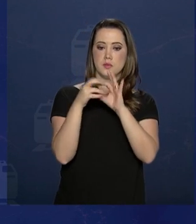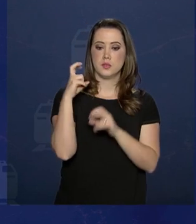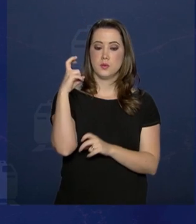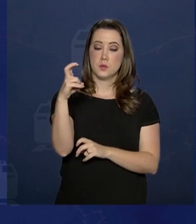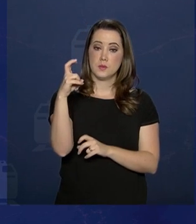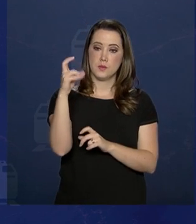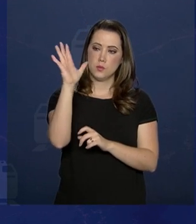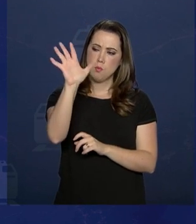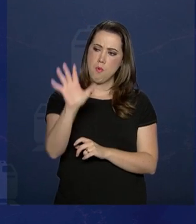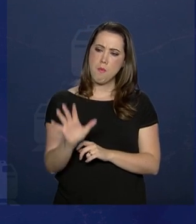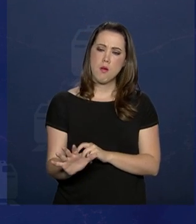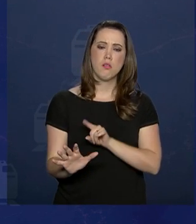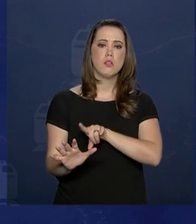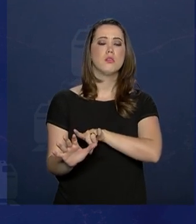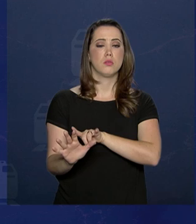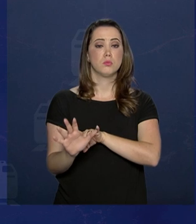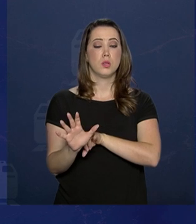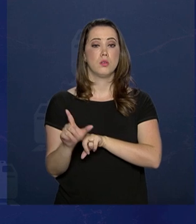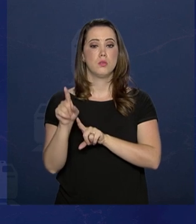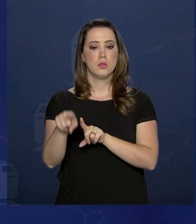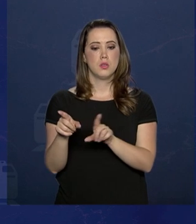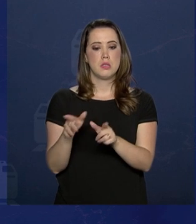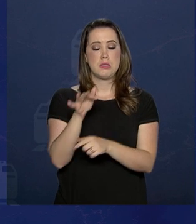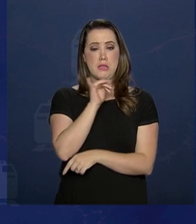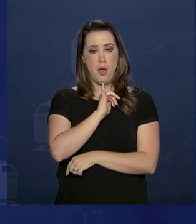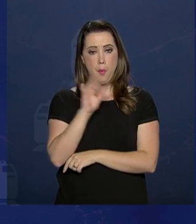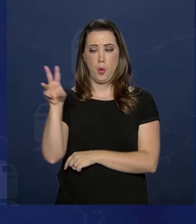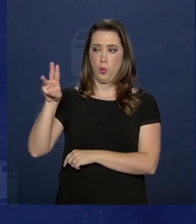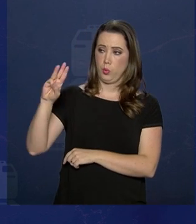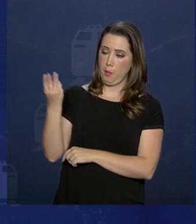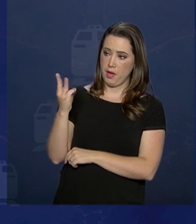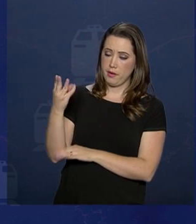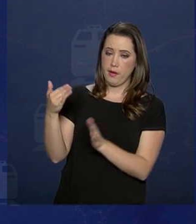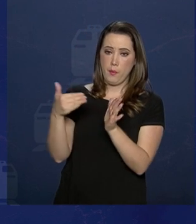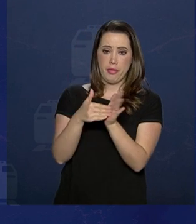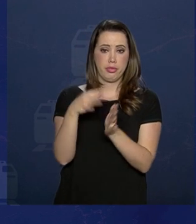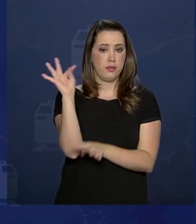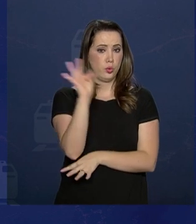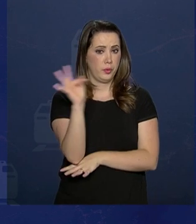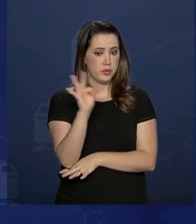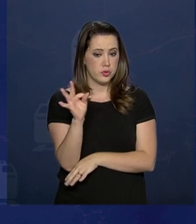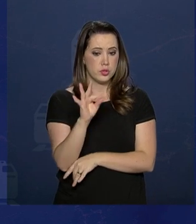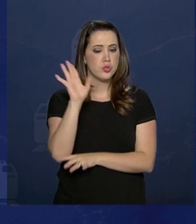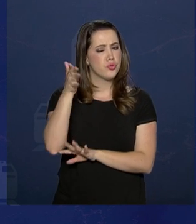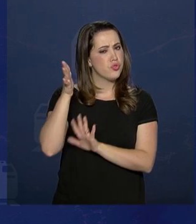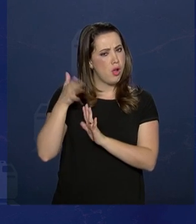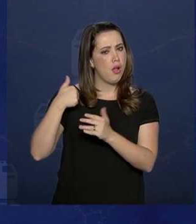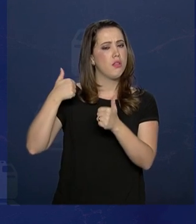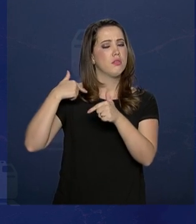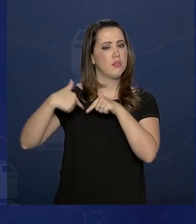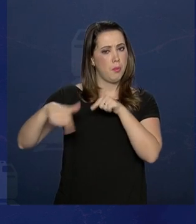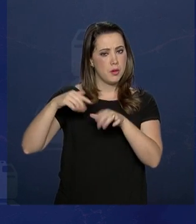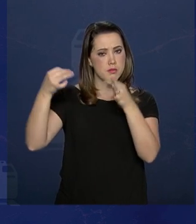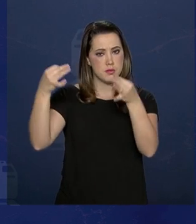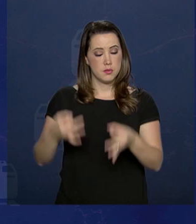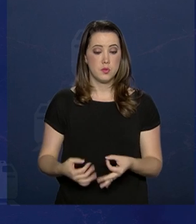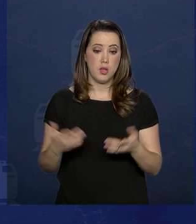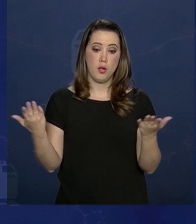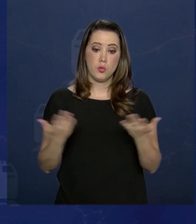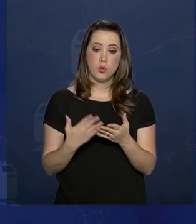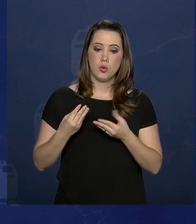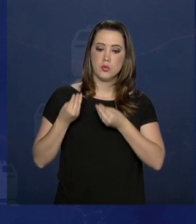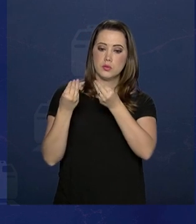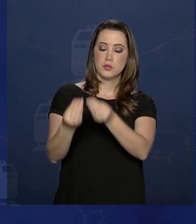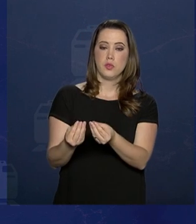regiões do país. O trecho entre a Sailândia, no Maranhão, e Porto Nacional, no Tocantins, já está em operação. Agora foi